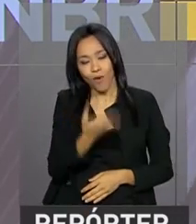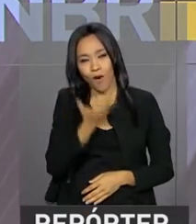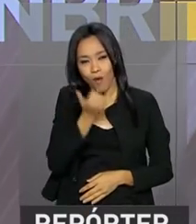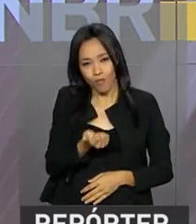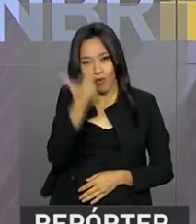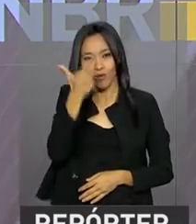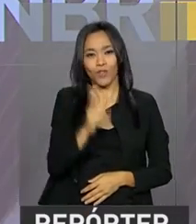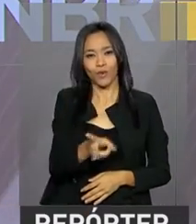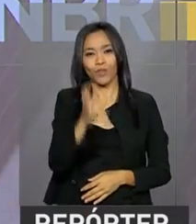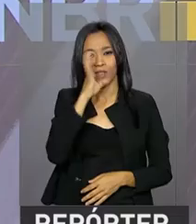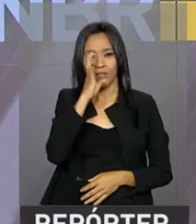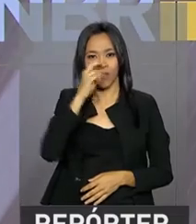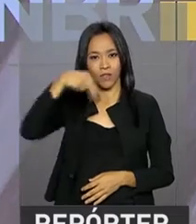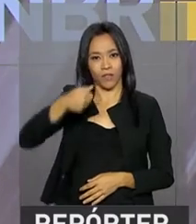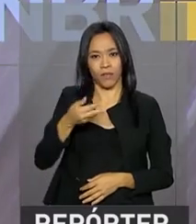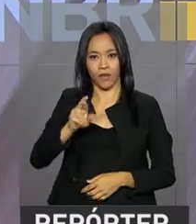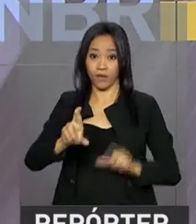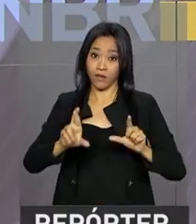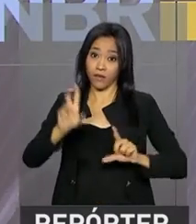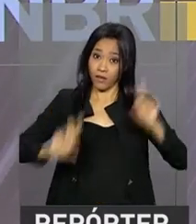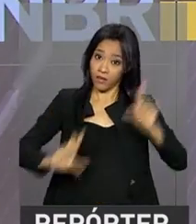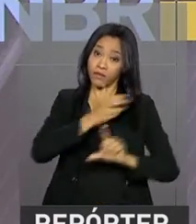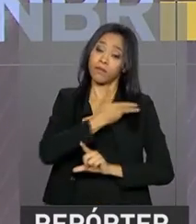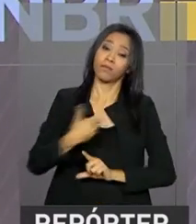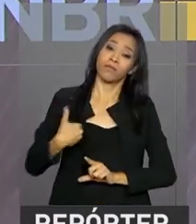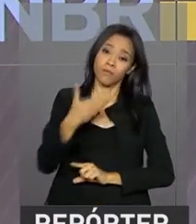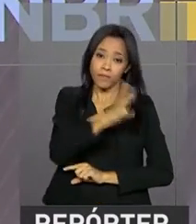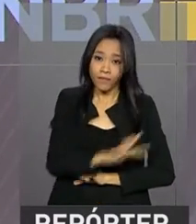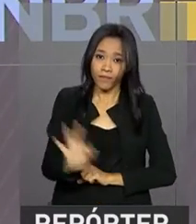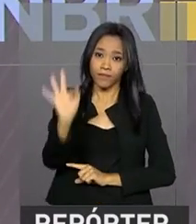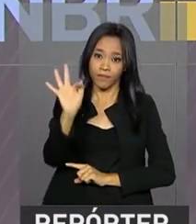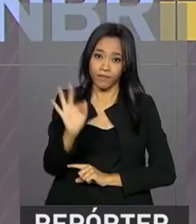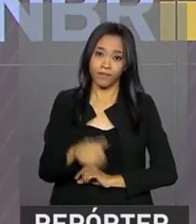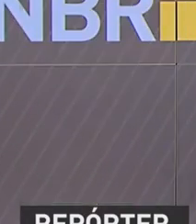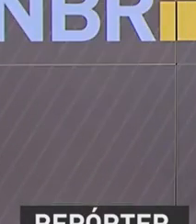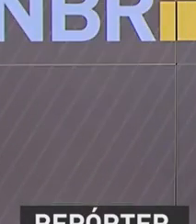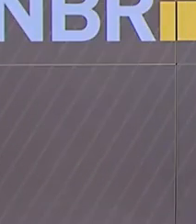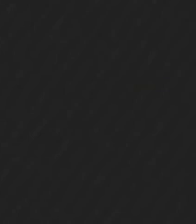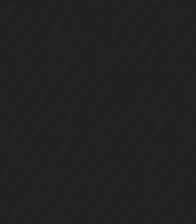almoço. E continue com a gente aqui na TV NBR, a TV do Governo Federal.